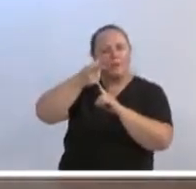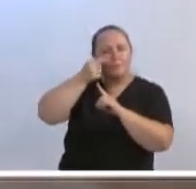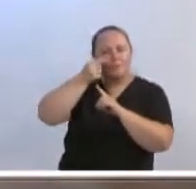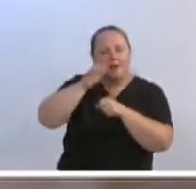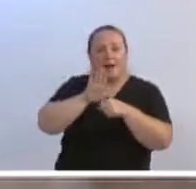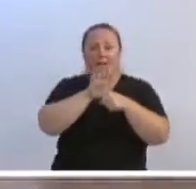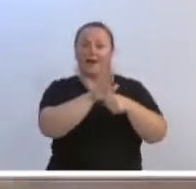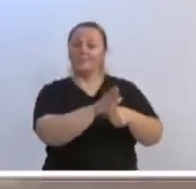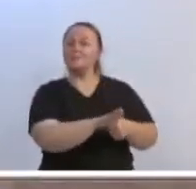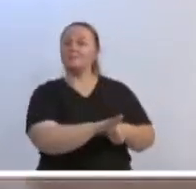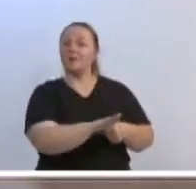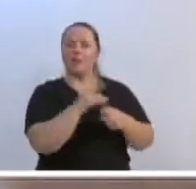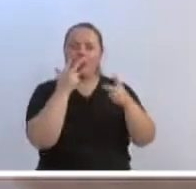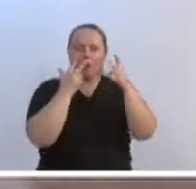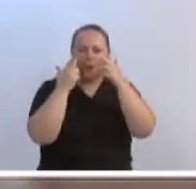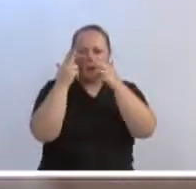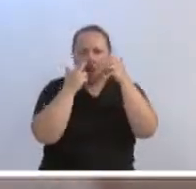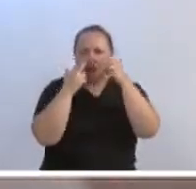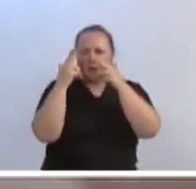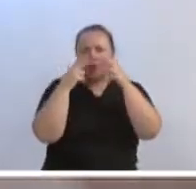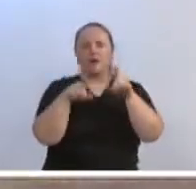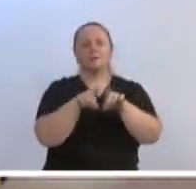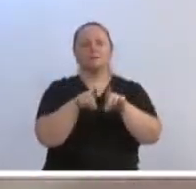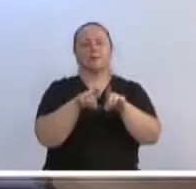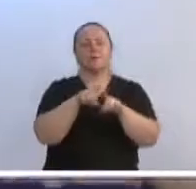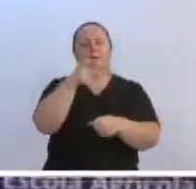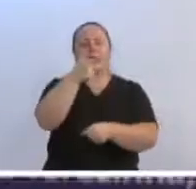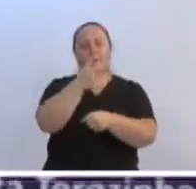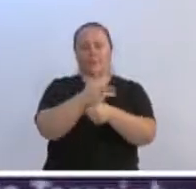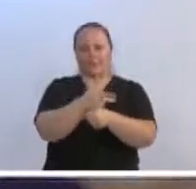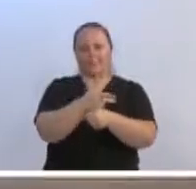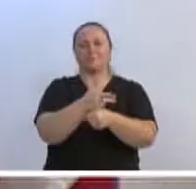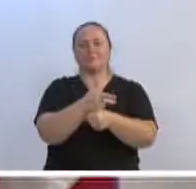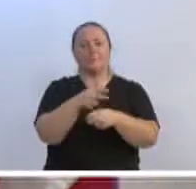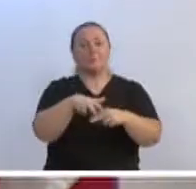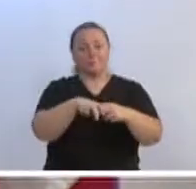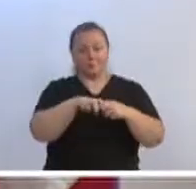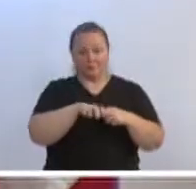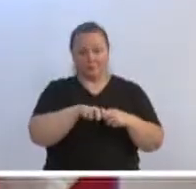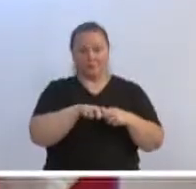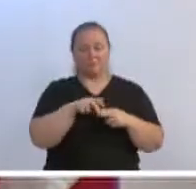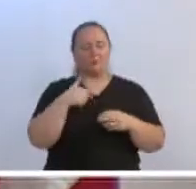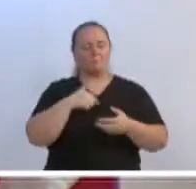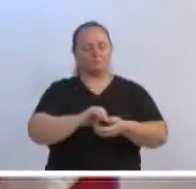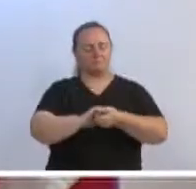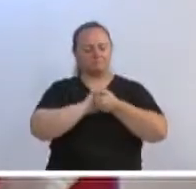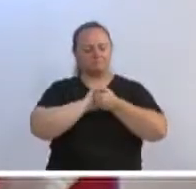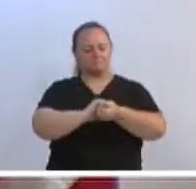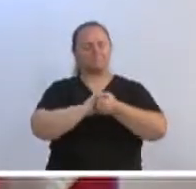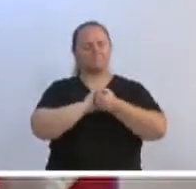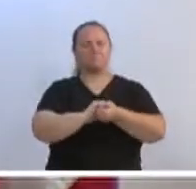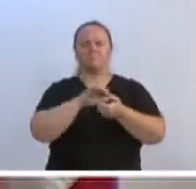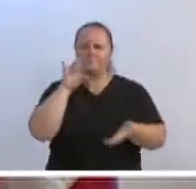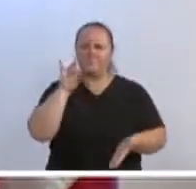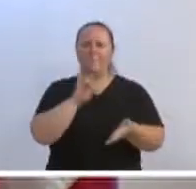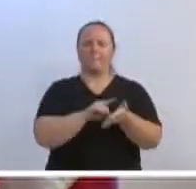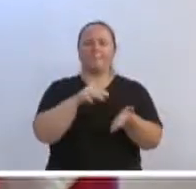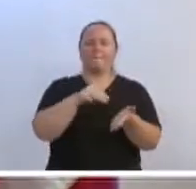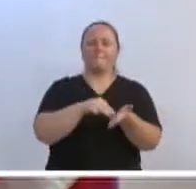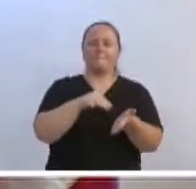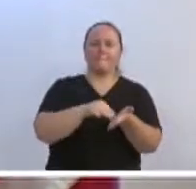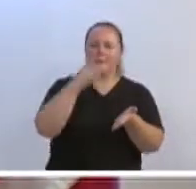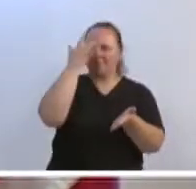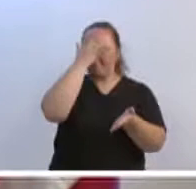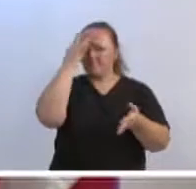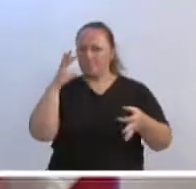para operação de cataratas em idosos. Então, aqui, eu cumprimento a todos os membros do Lions